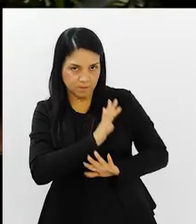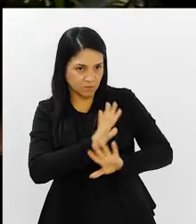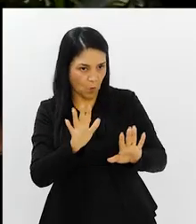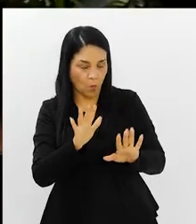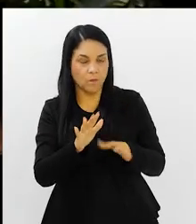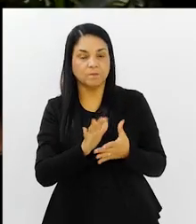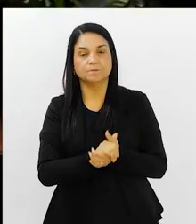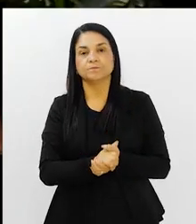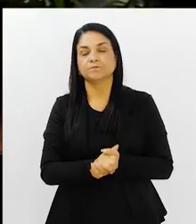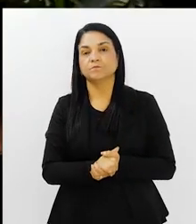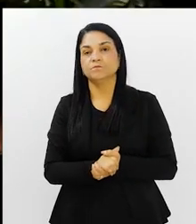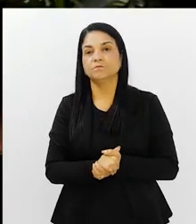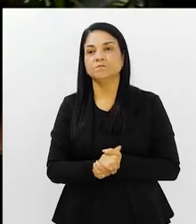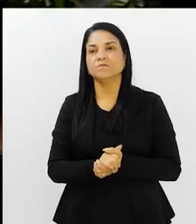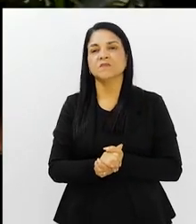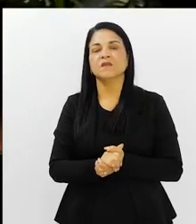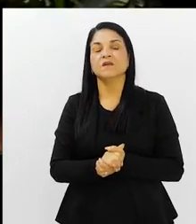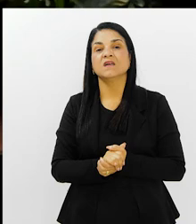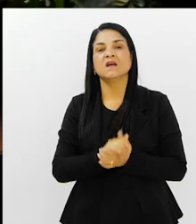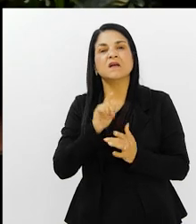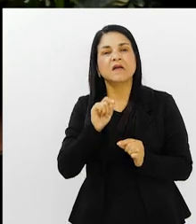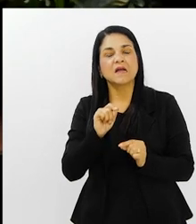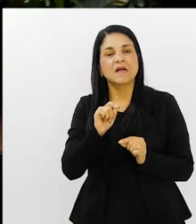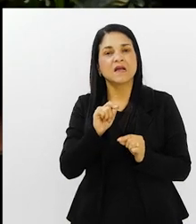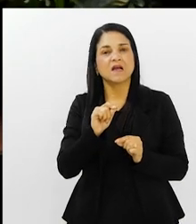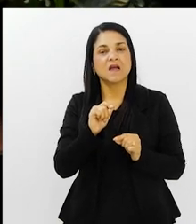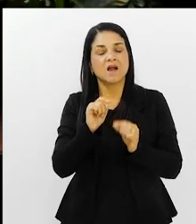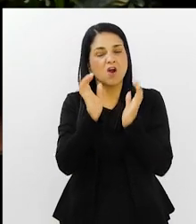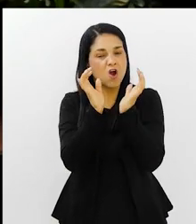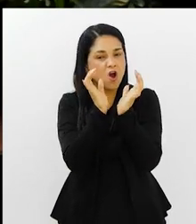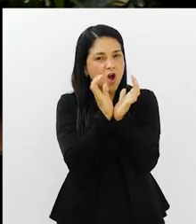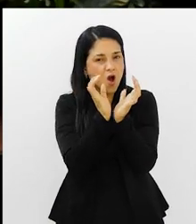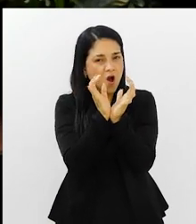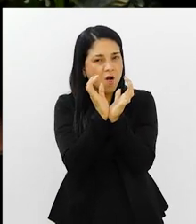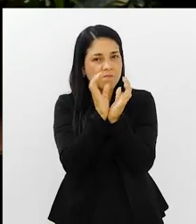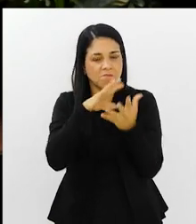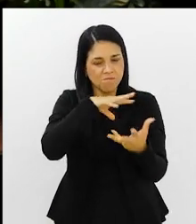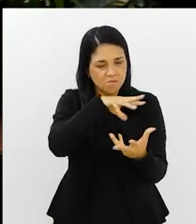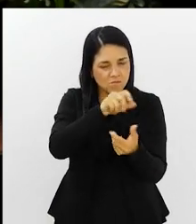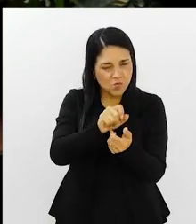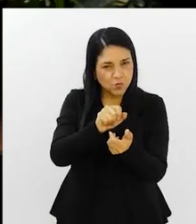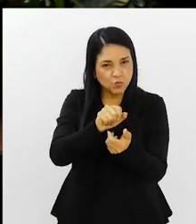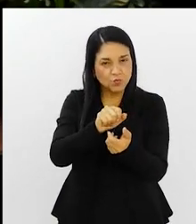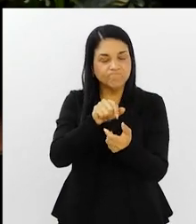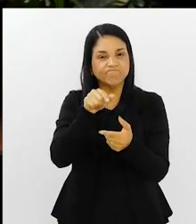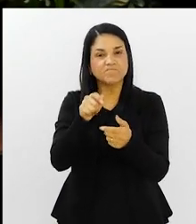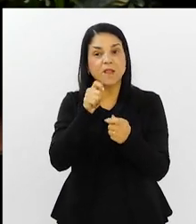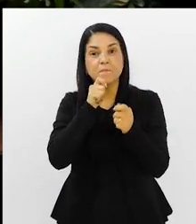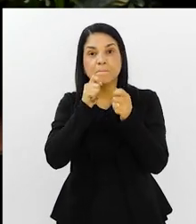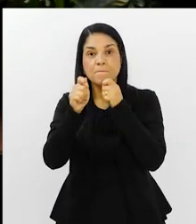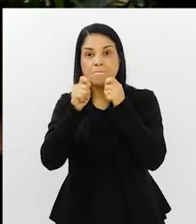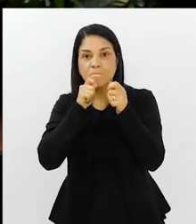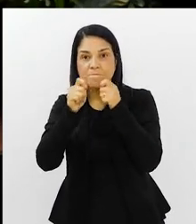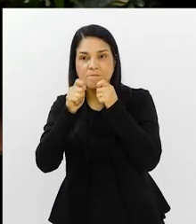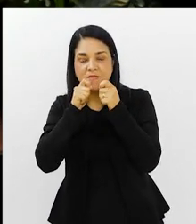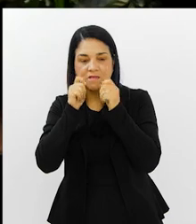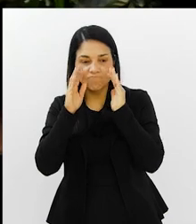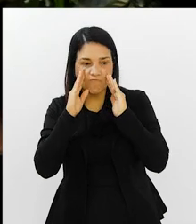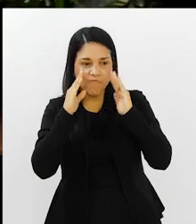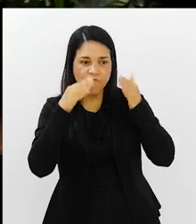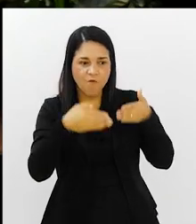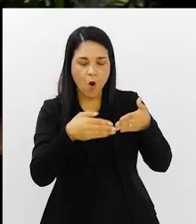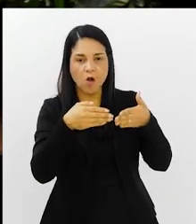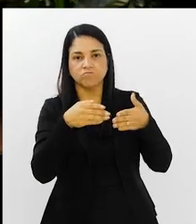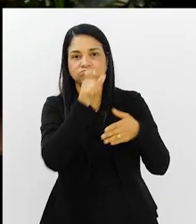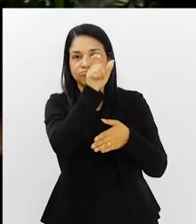vamos entender assim do Vinícius Júnior. Mas a cada Copa do Mundo, a imprensa sempre foca no